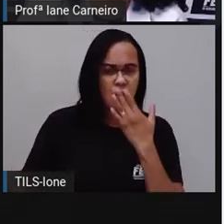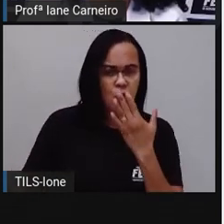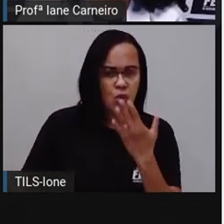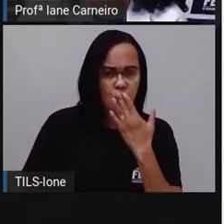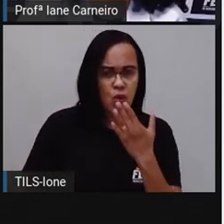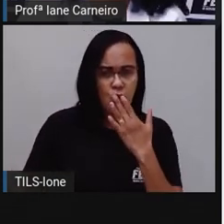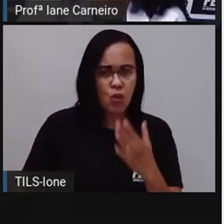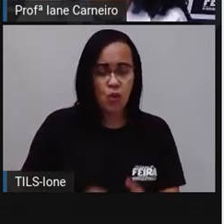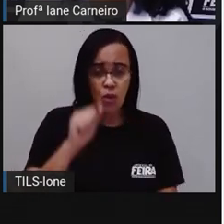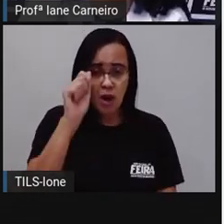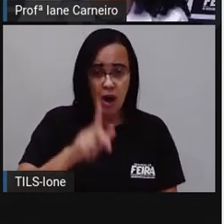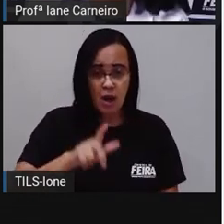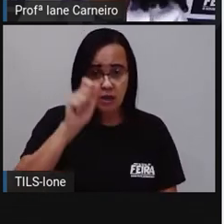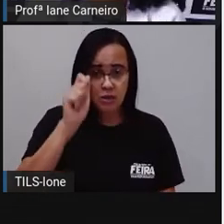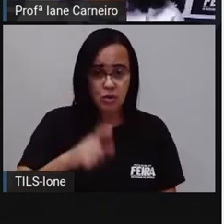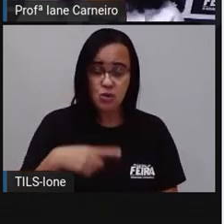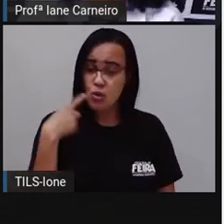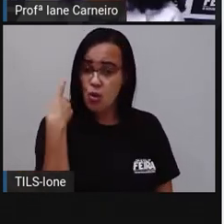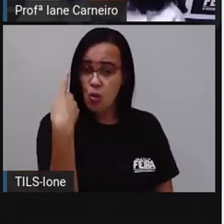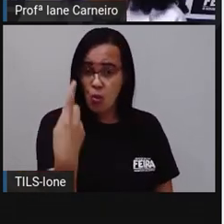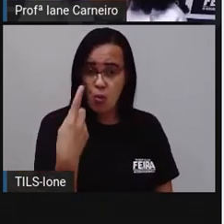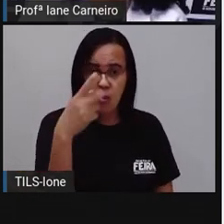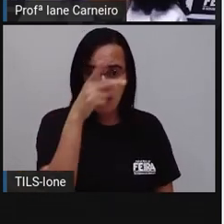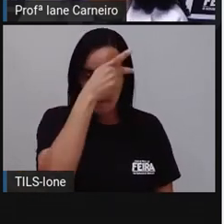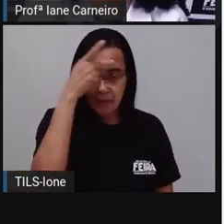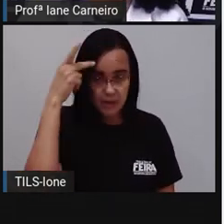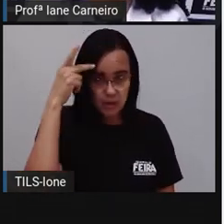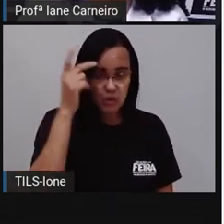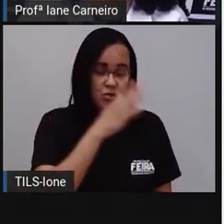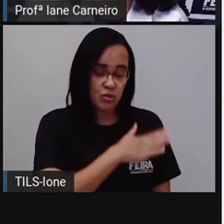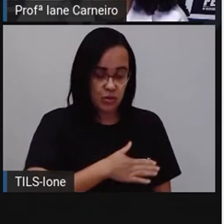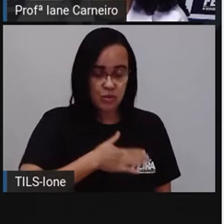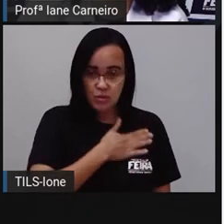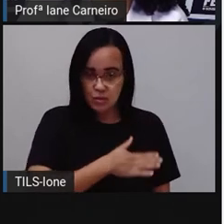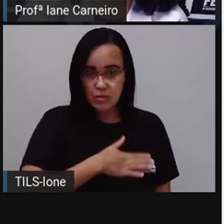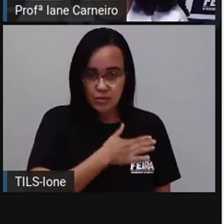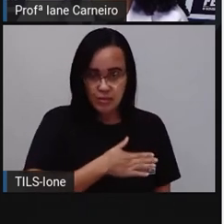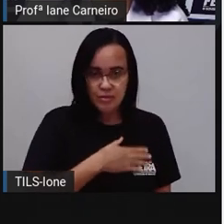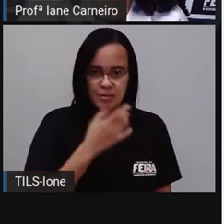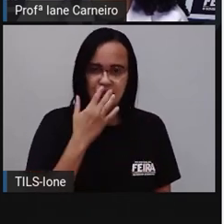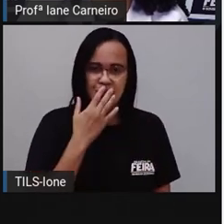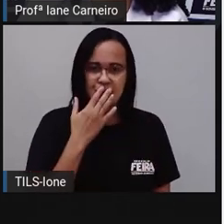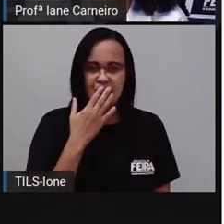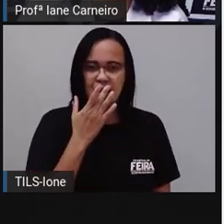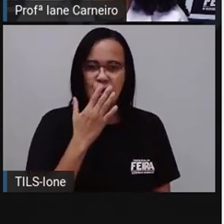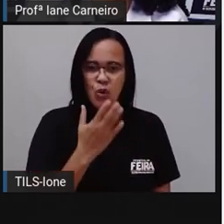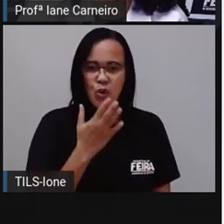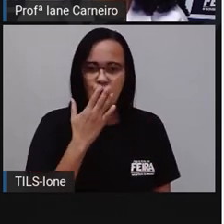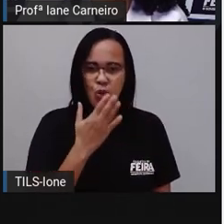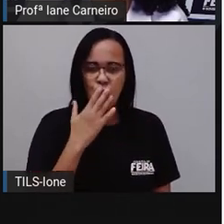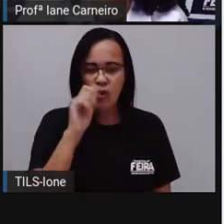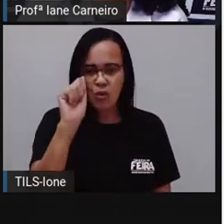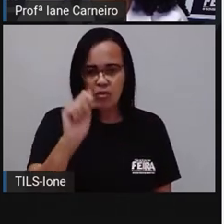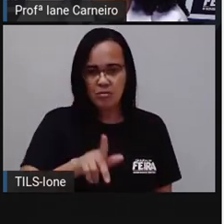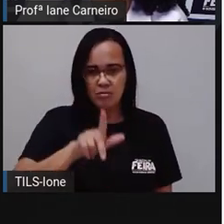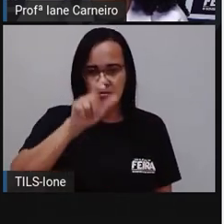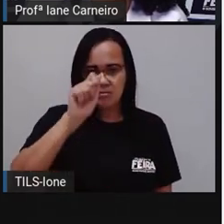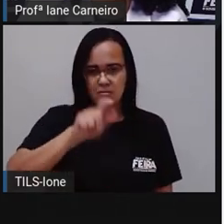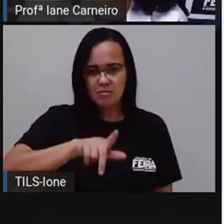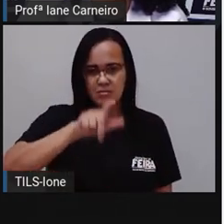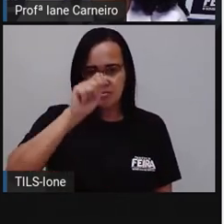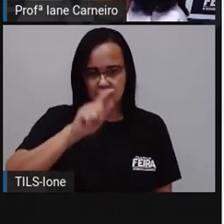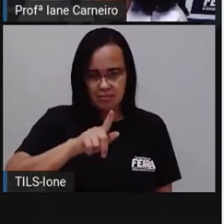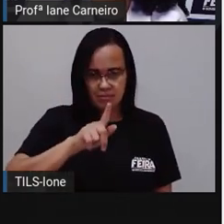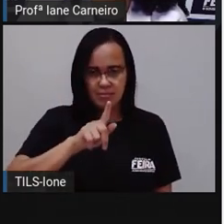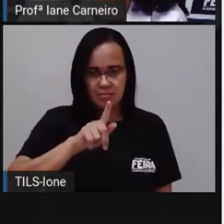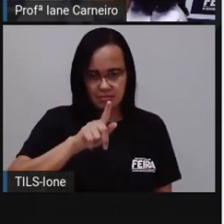criança só, né, gosta, uma pessoa só gosta da cor azul. Então a gente vem aqui, ó, no numeral um, e